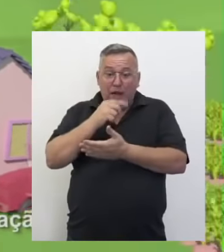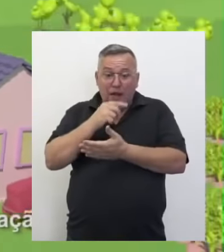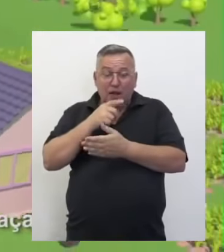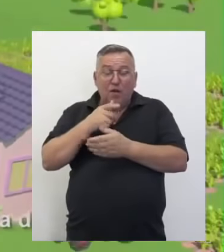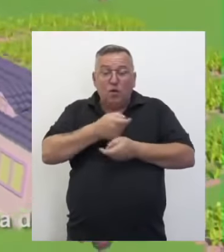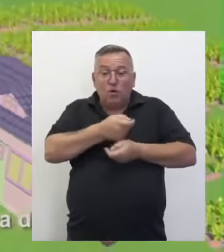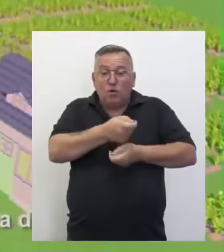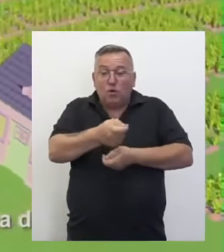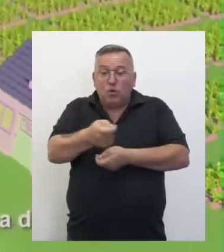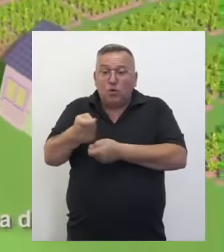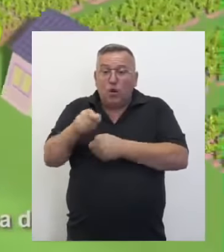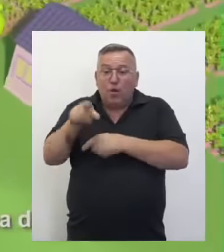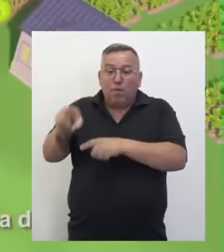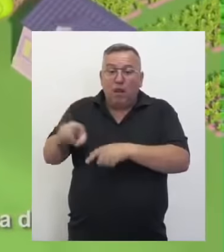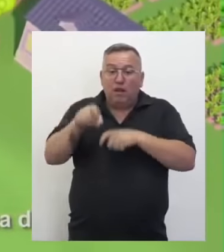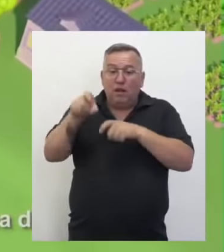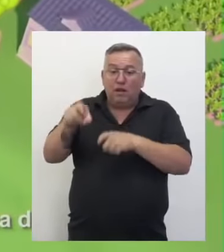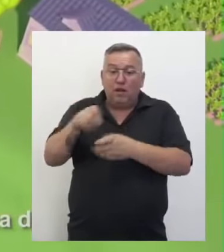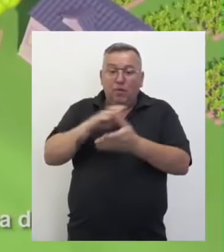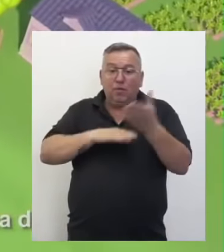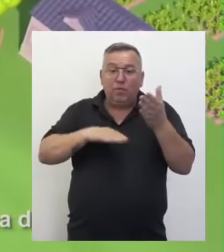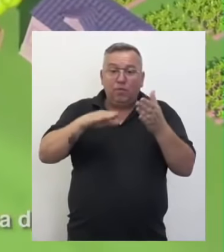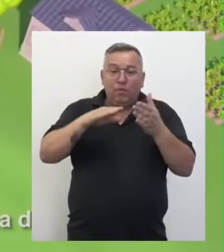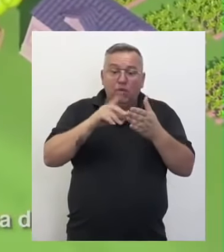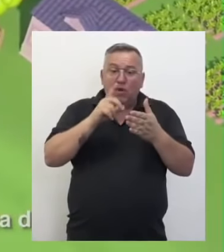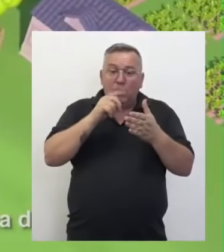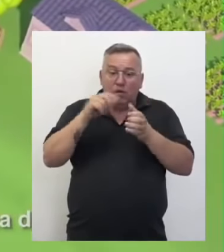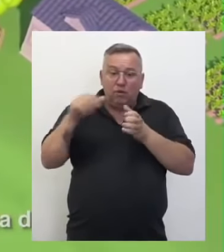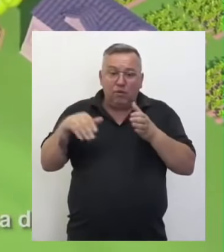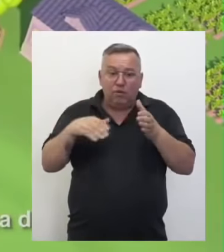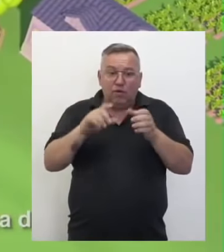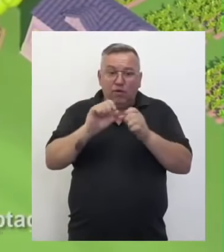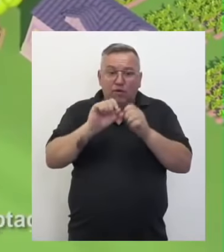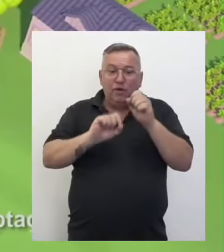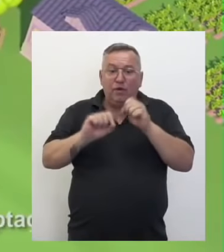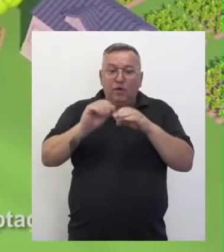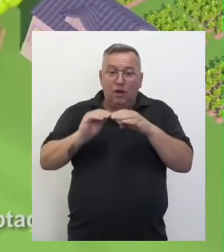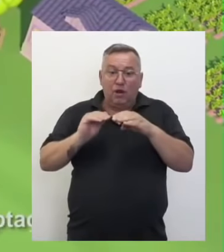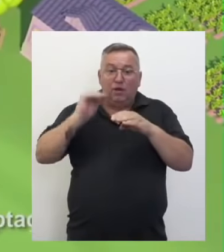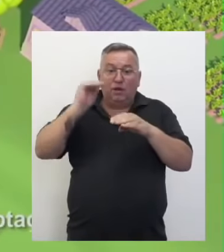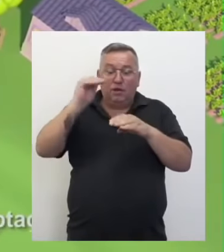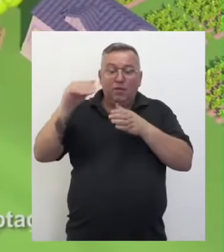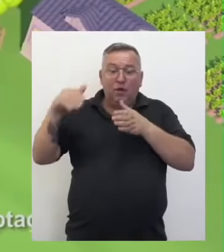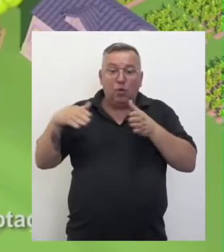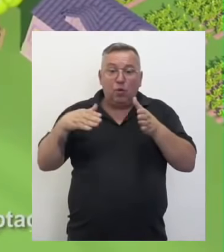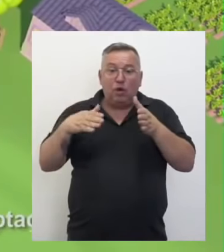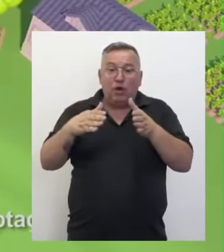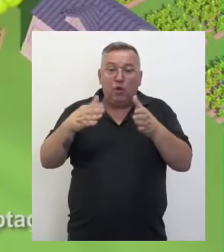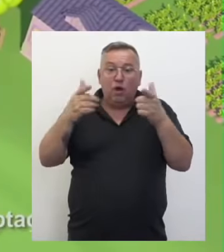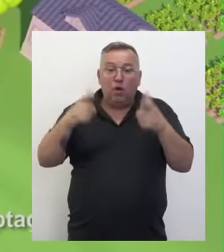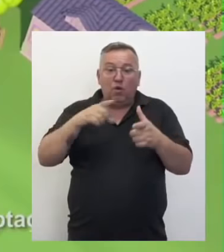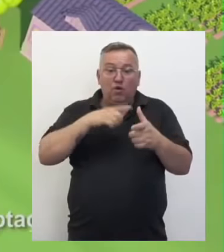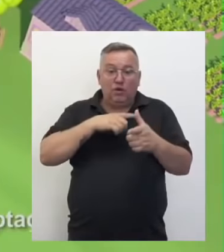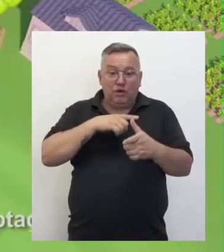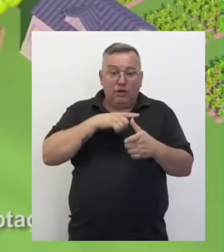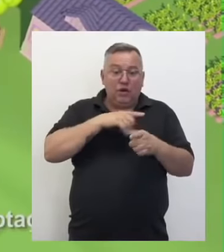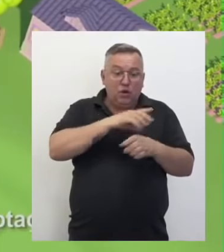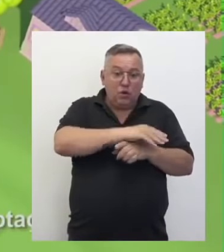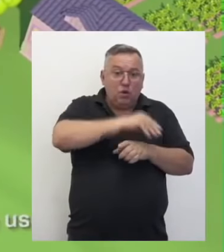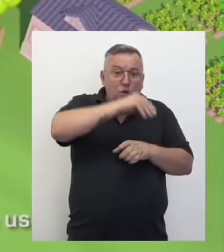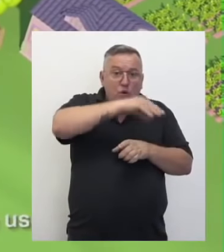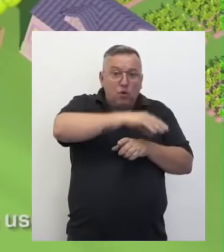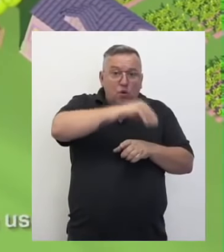sua plantação. Todo o uso de recursos hídricos feito acima do ponto do rio onde esse irrigante faz sua